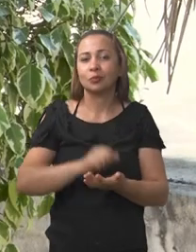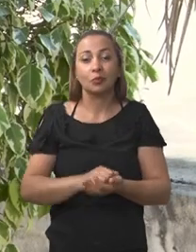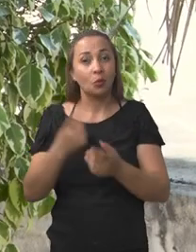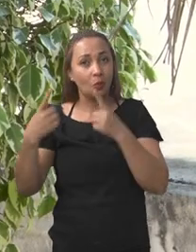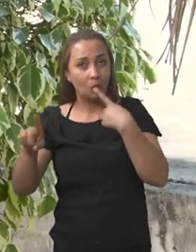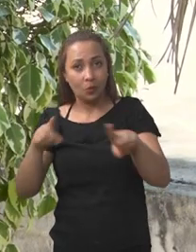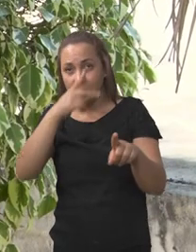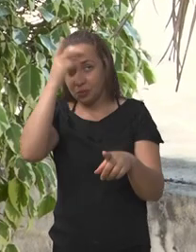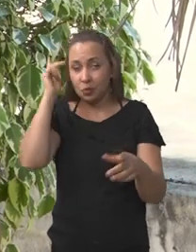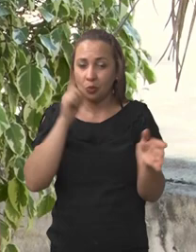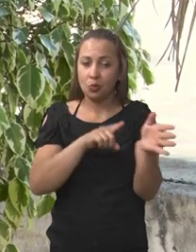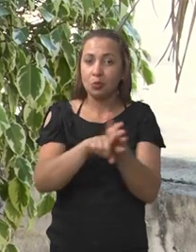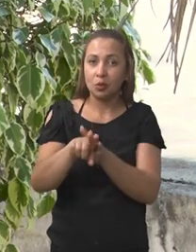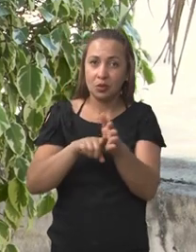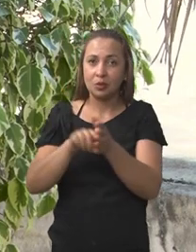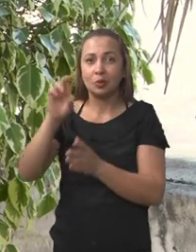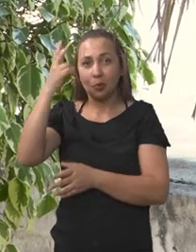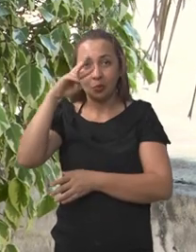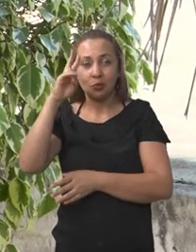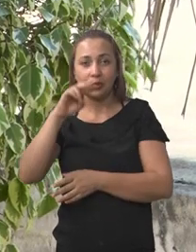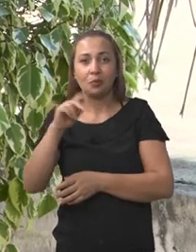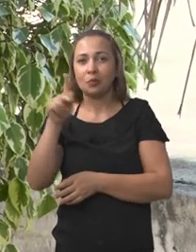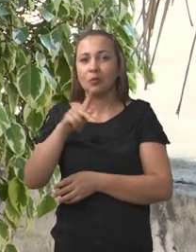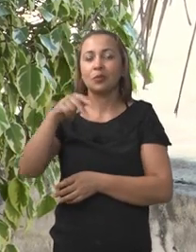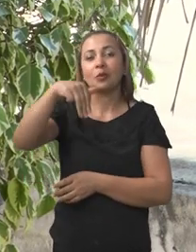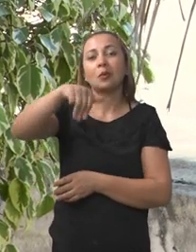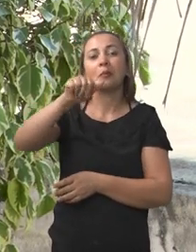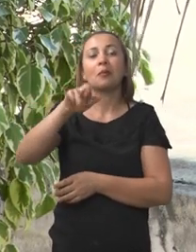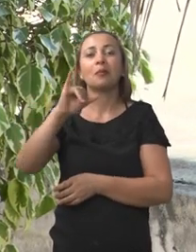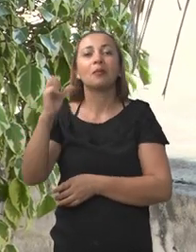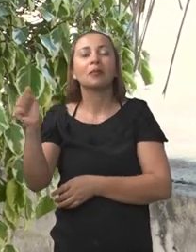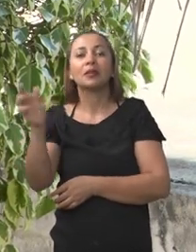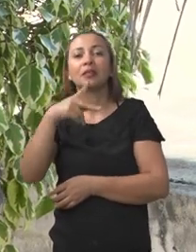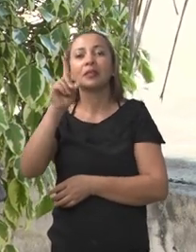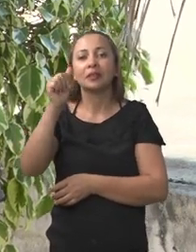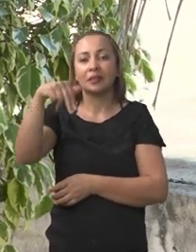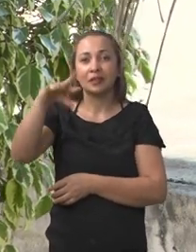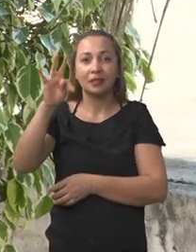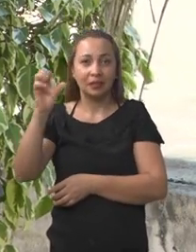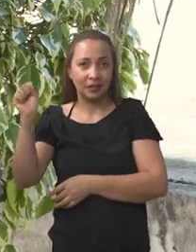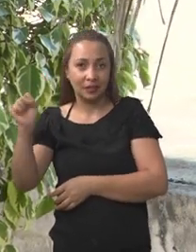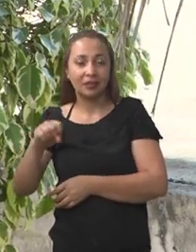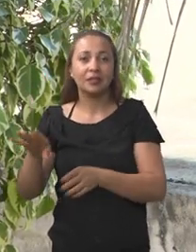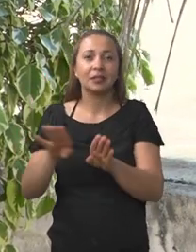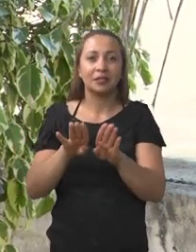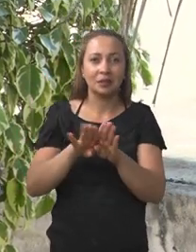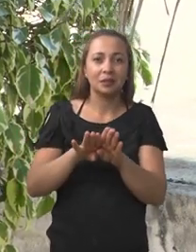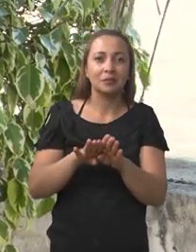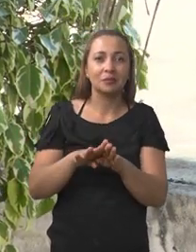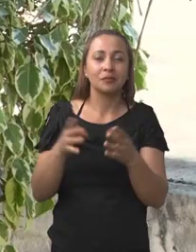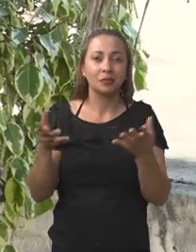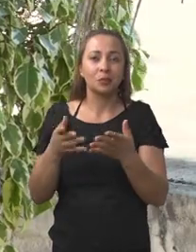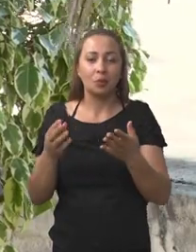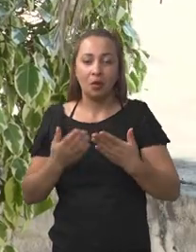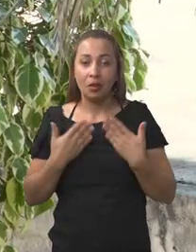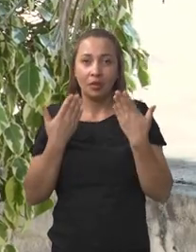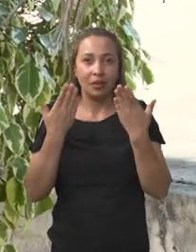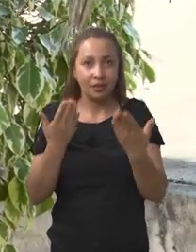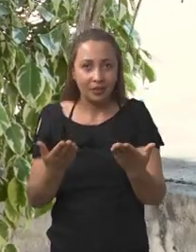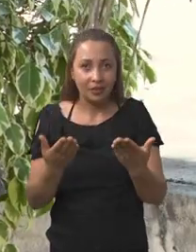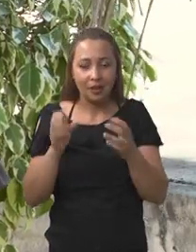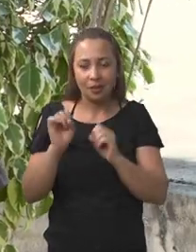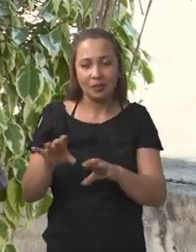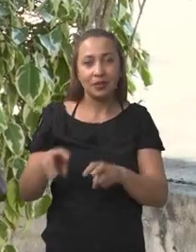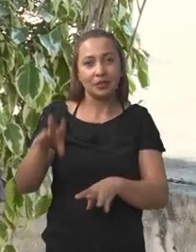Outros historiadores, antes de mim, né? Professora Maria Cristina Dantas Pina, né? Aqui da instituição. Ela, hoje, ela se